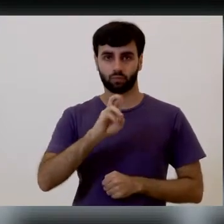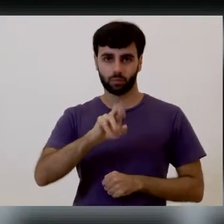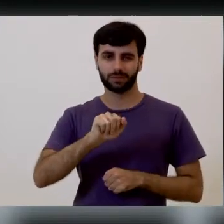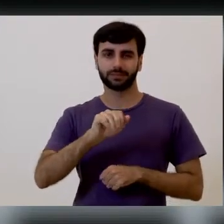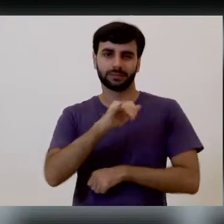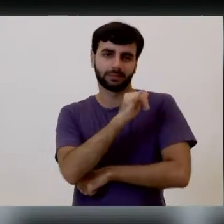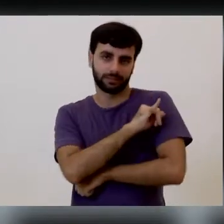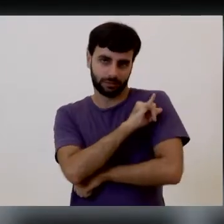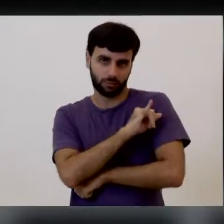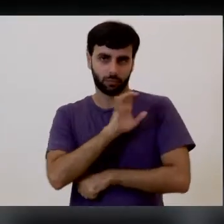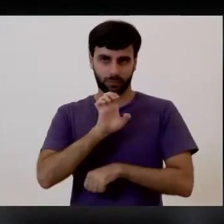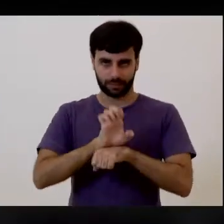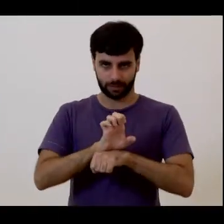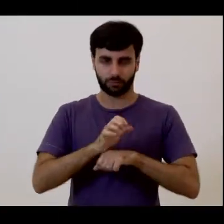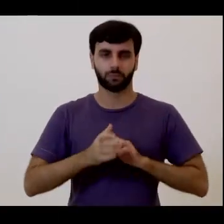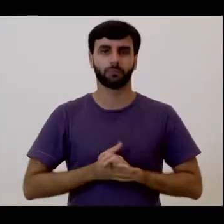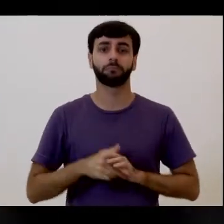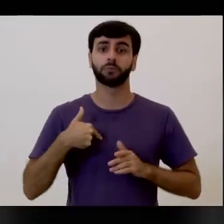estado do Rio de Janeiro.